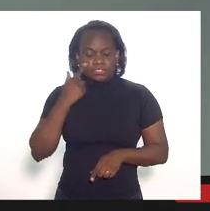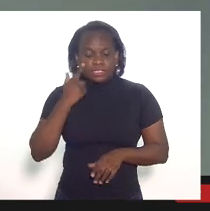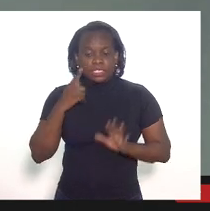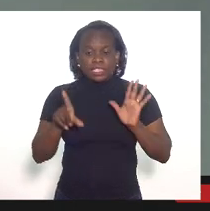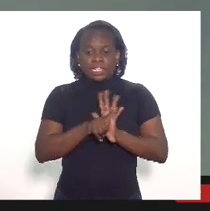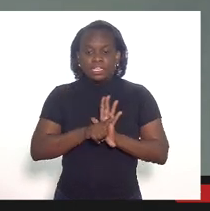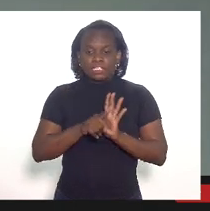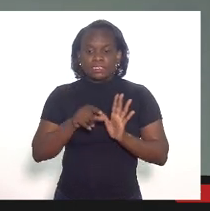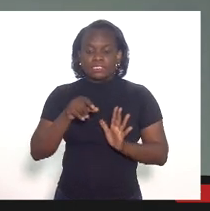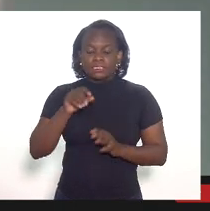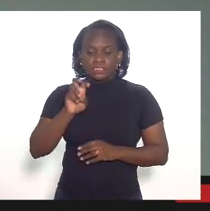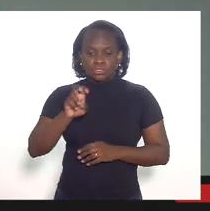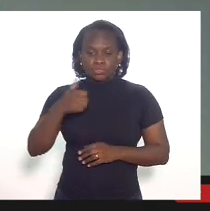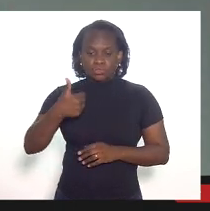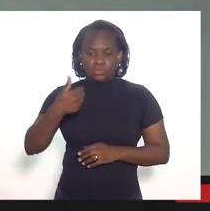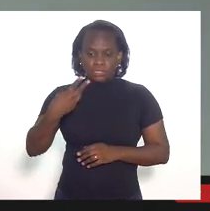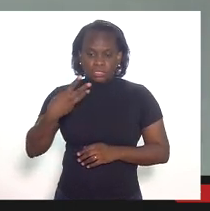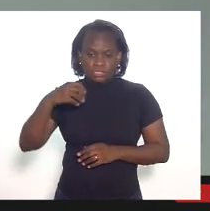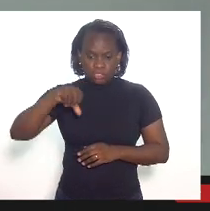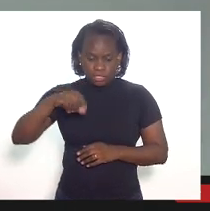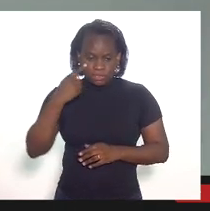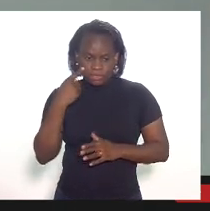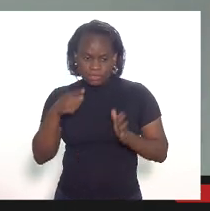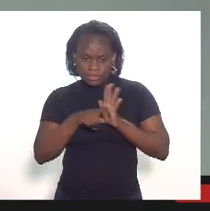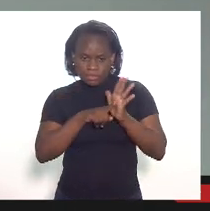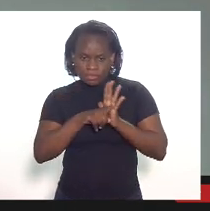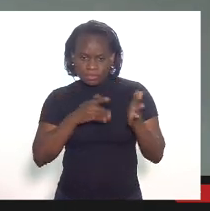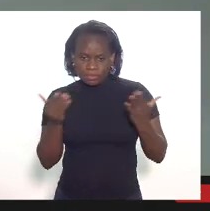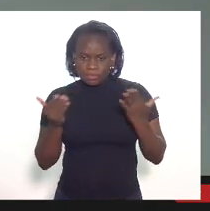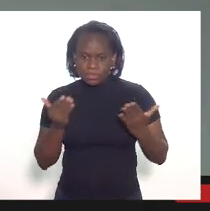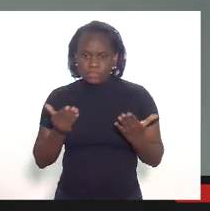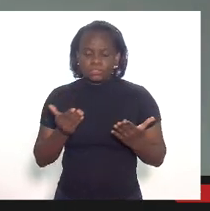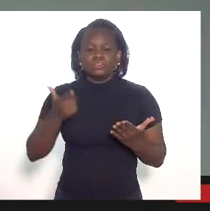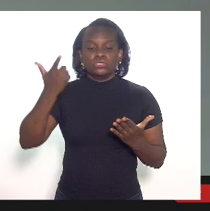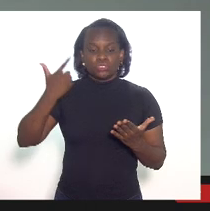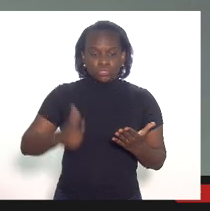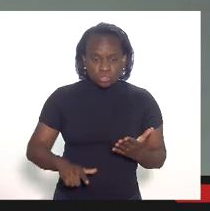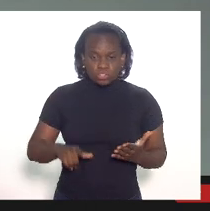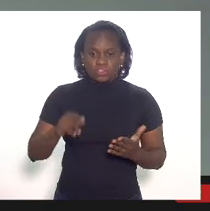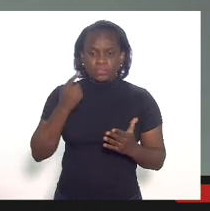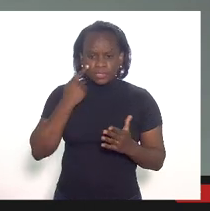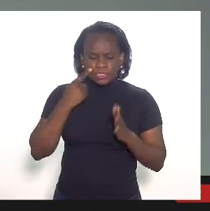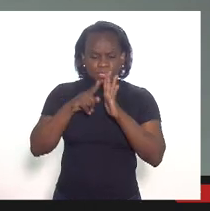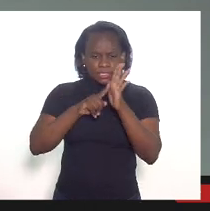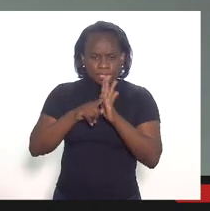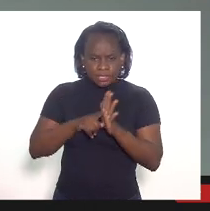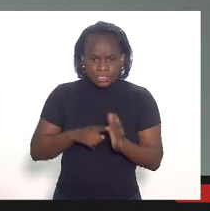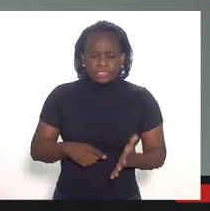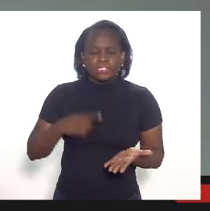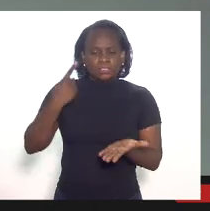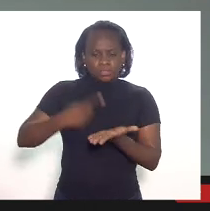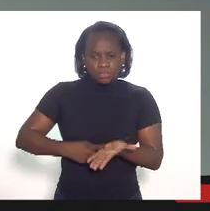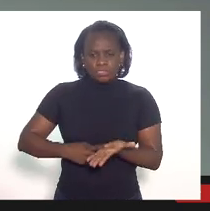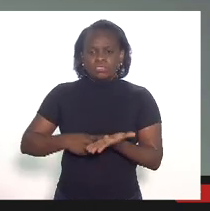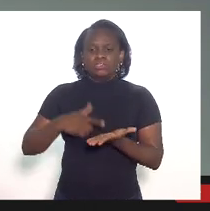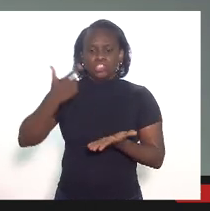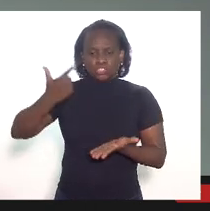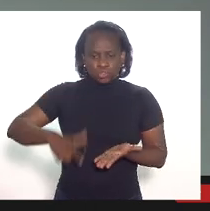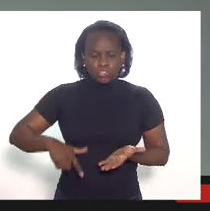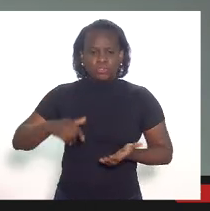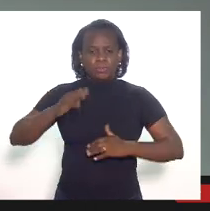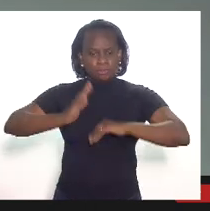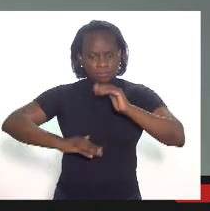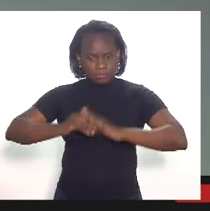5139 e, mais uma vez, mesmo após o questionamento, o acordo reforçou a